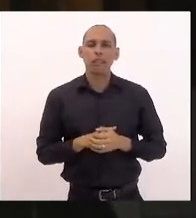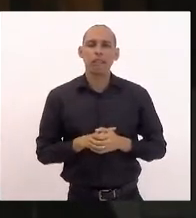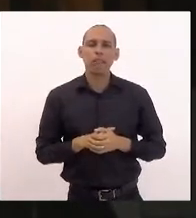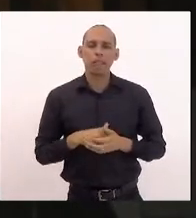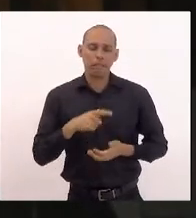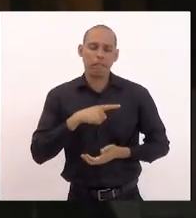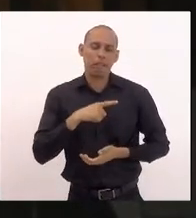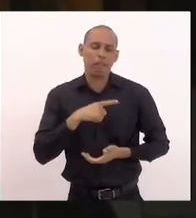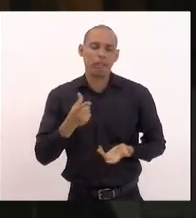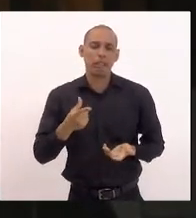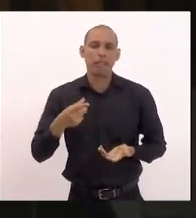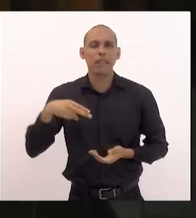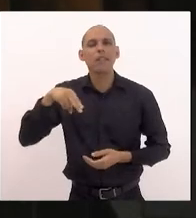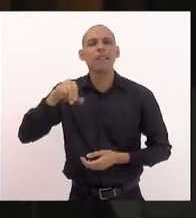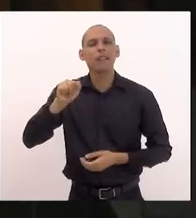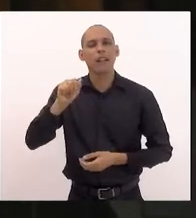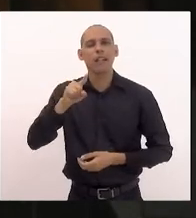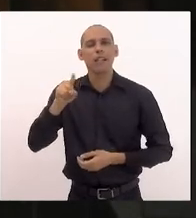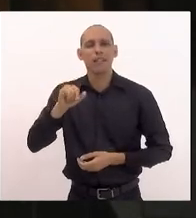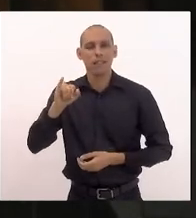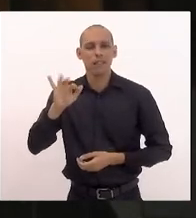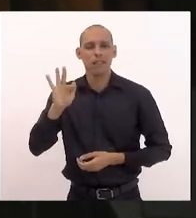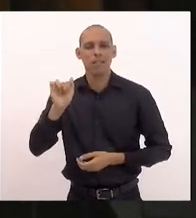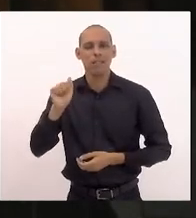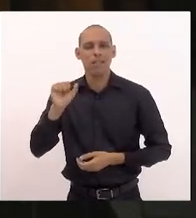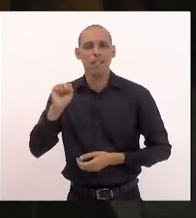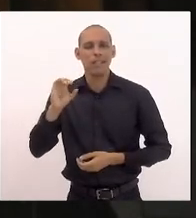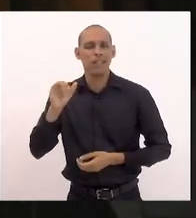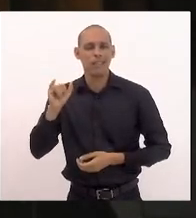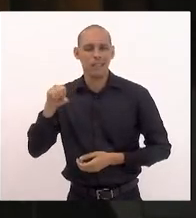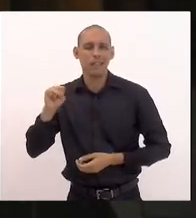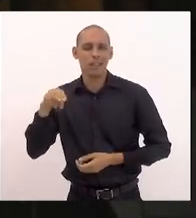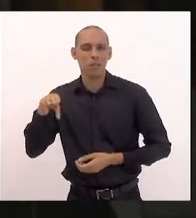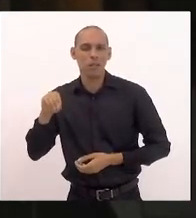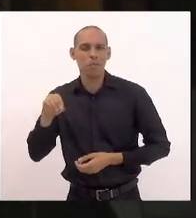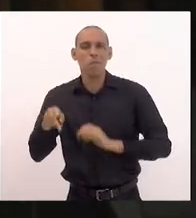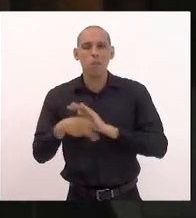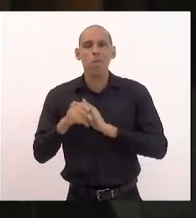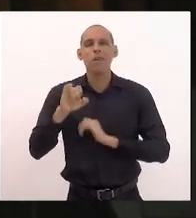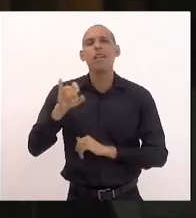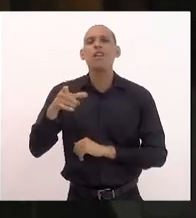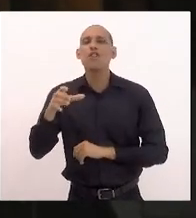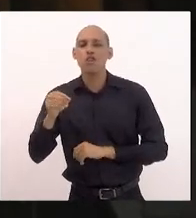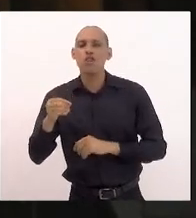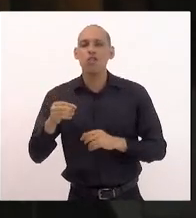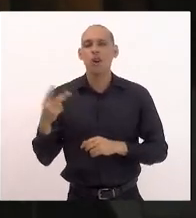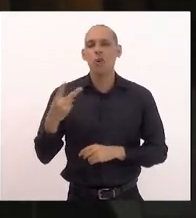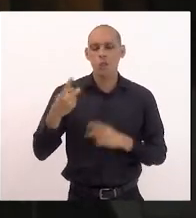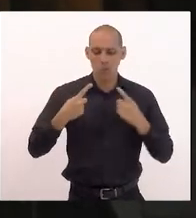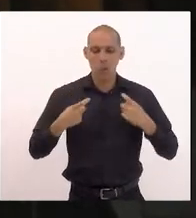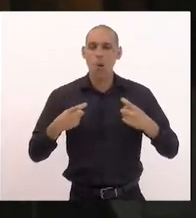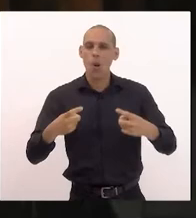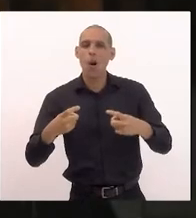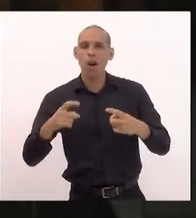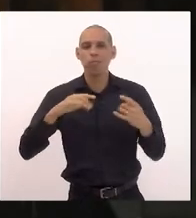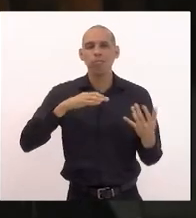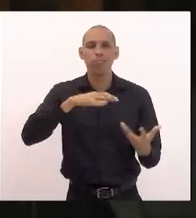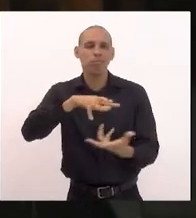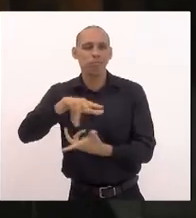terra o nazifascismo com o famoso eixo da segunda guerra né que foi